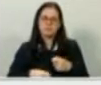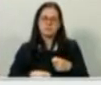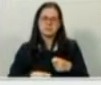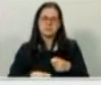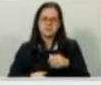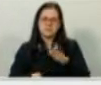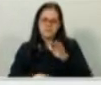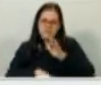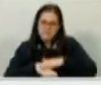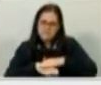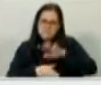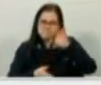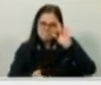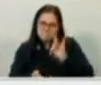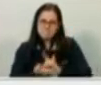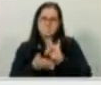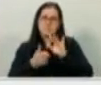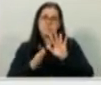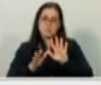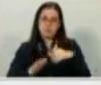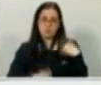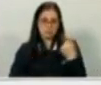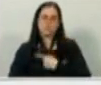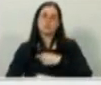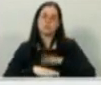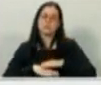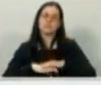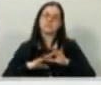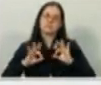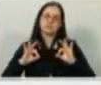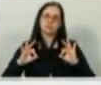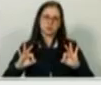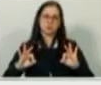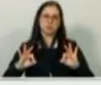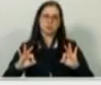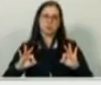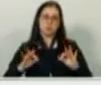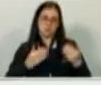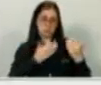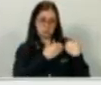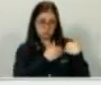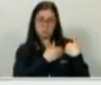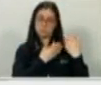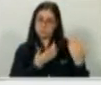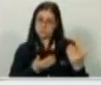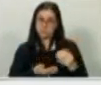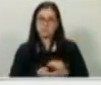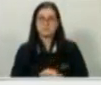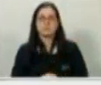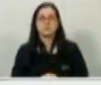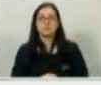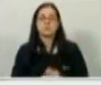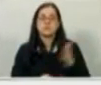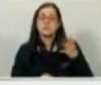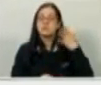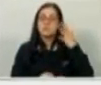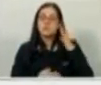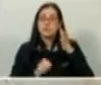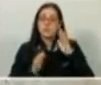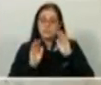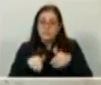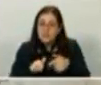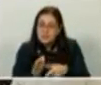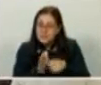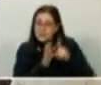cumprir a lei. mas nós estamos fazendo a nossa obrigação. E eu queria, por último, antes de terminar, dizer aqui a